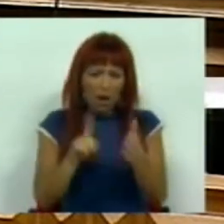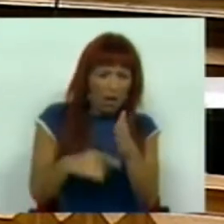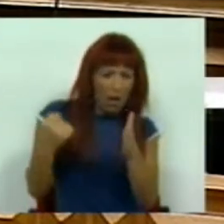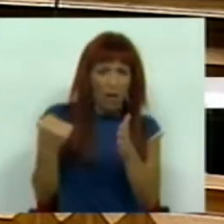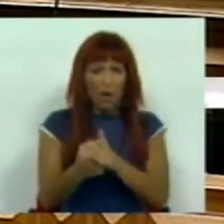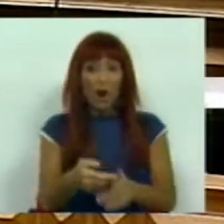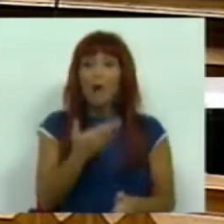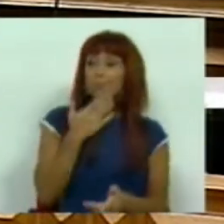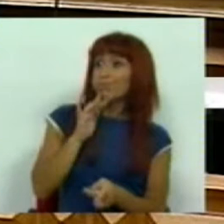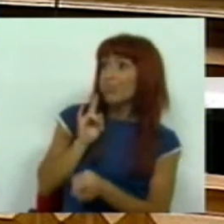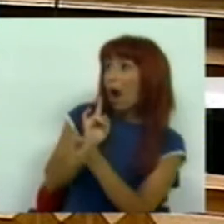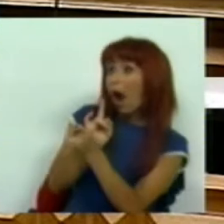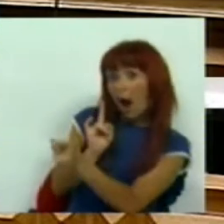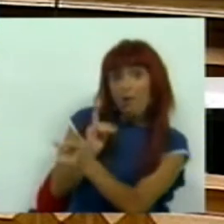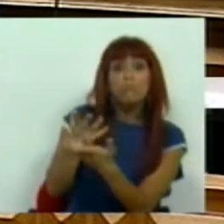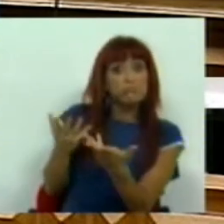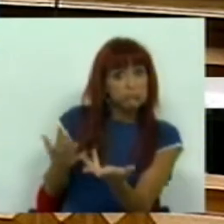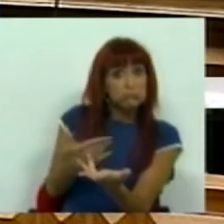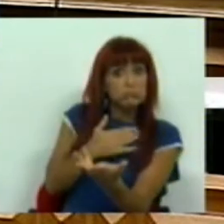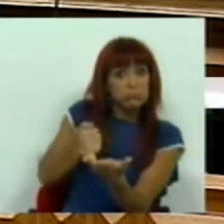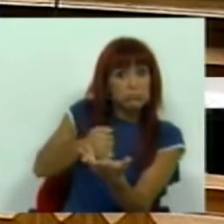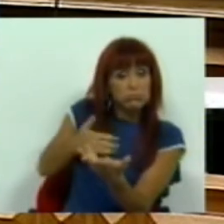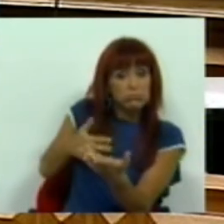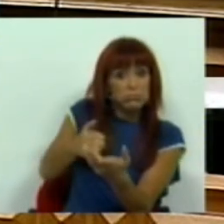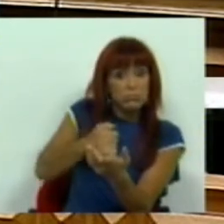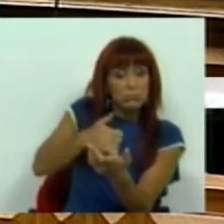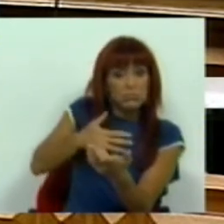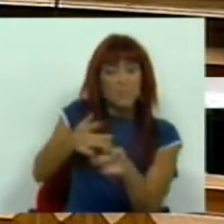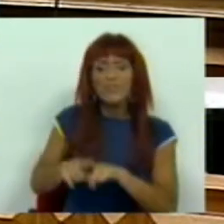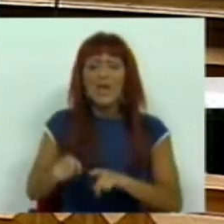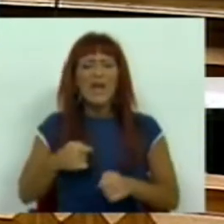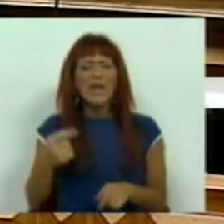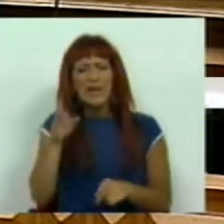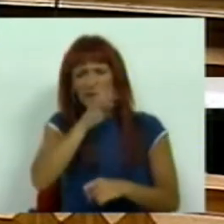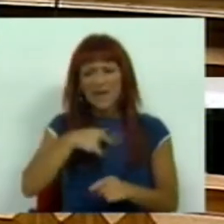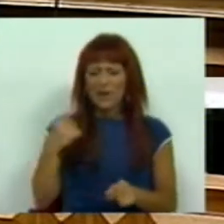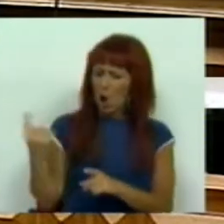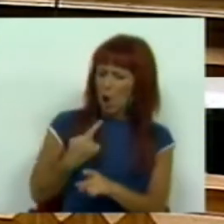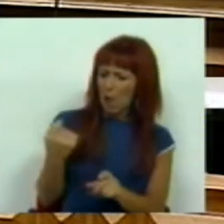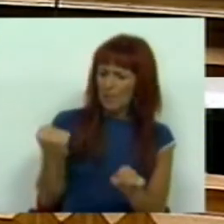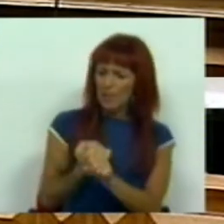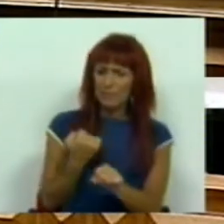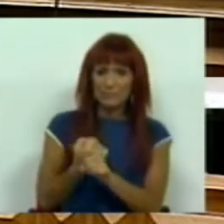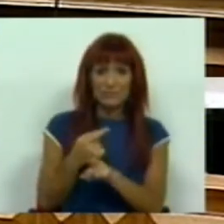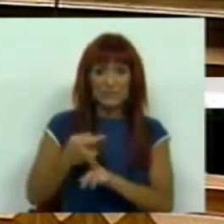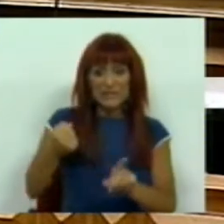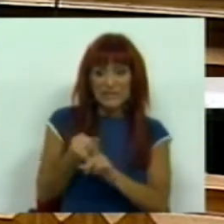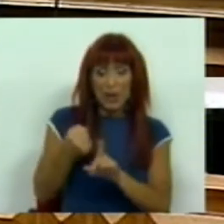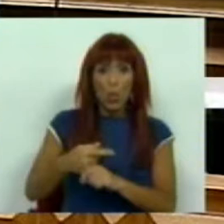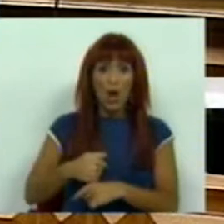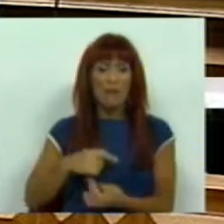vinculação dependente. E esta é uma prática que temos o dever de combater, porque lesiva de direitos.